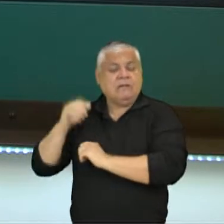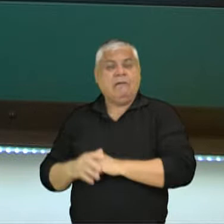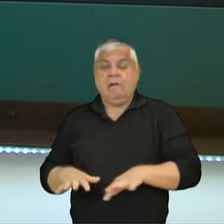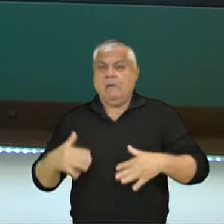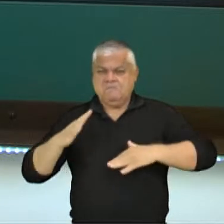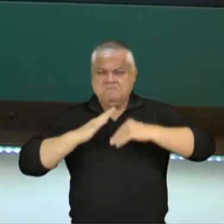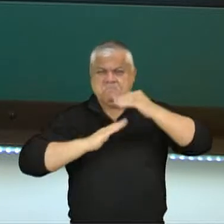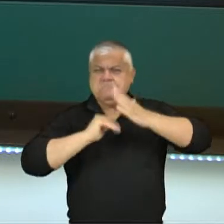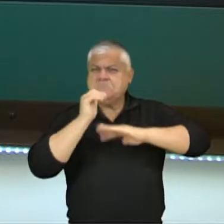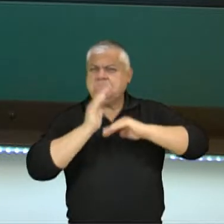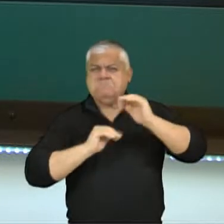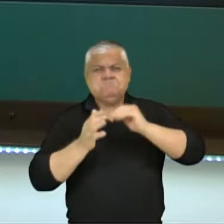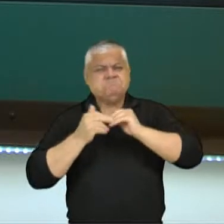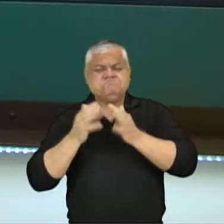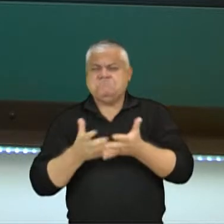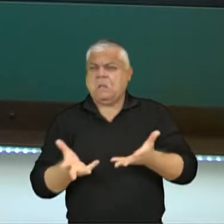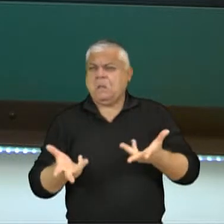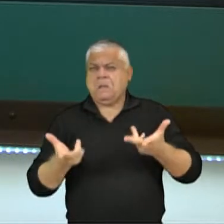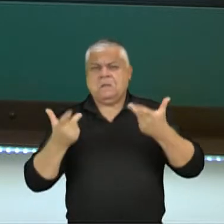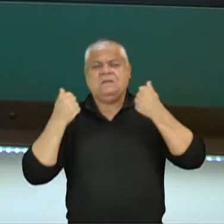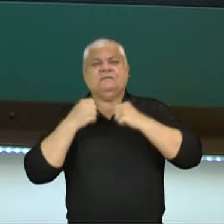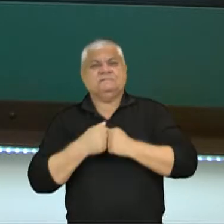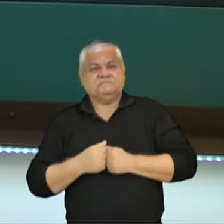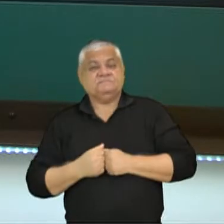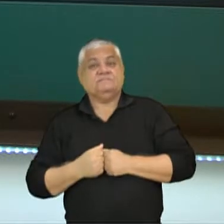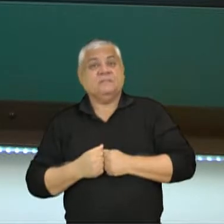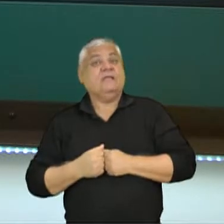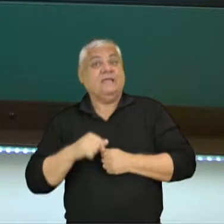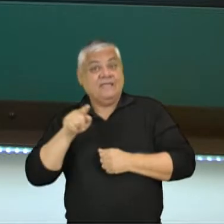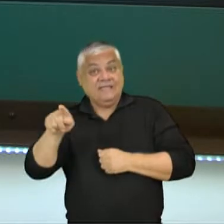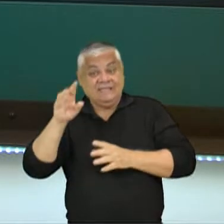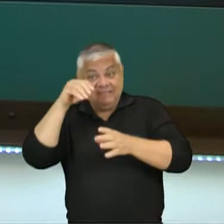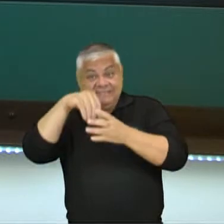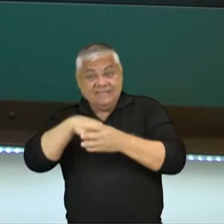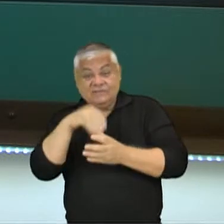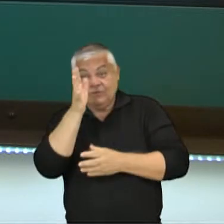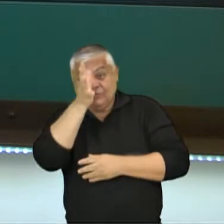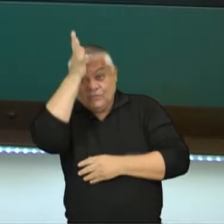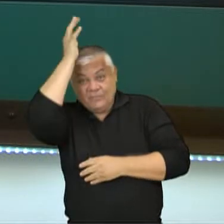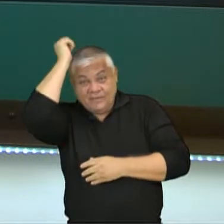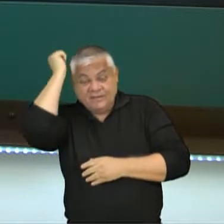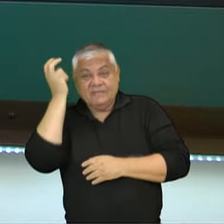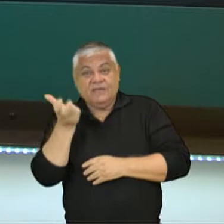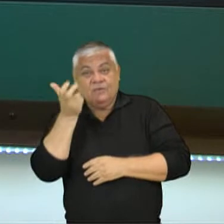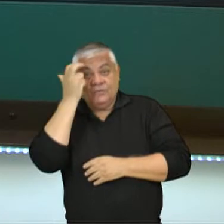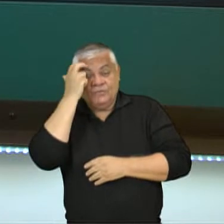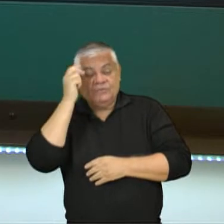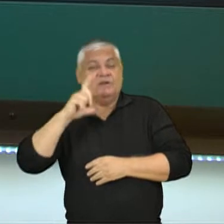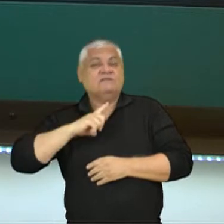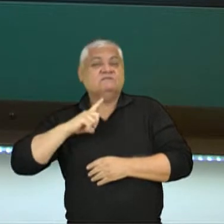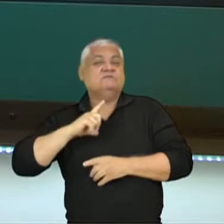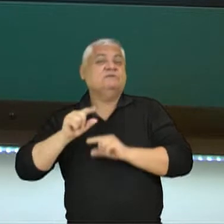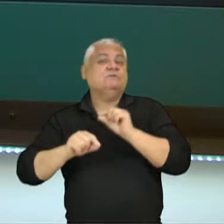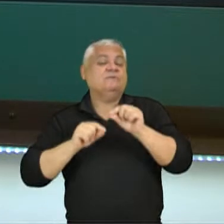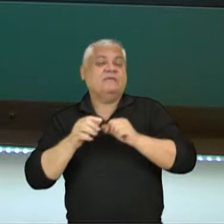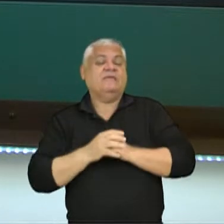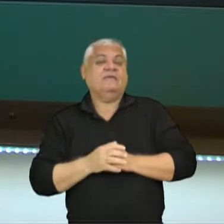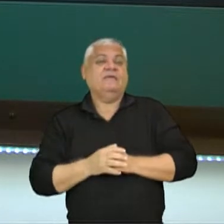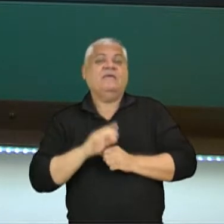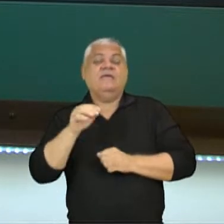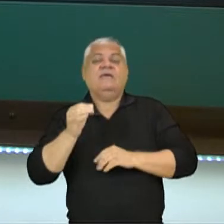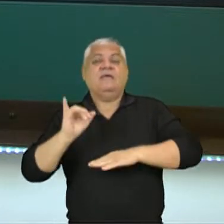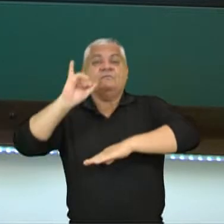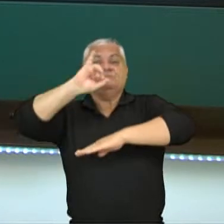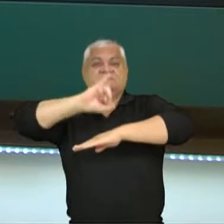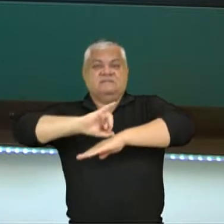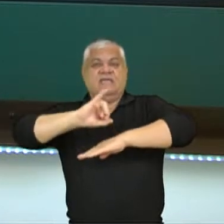excepcionais, muito à frente do seu tempo. Lembrando vocês que dentro da cultura romana, o próprio centro do Coliseu, ele era um centro